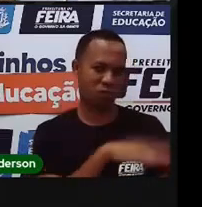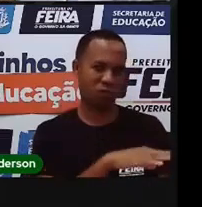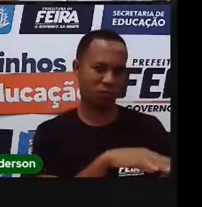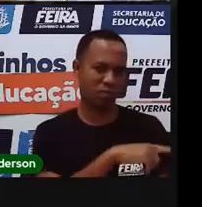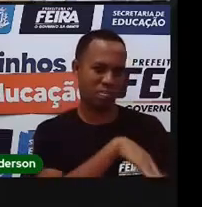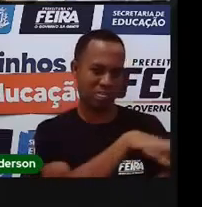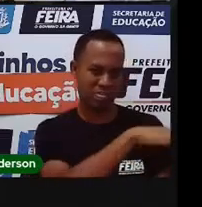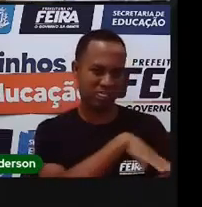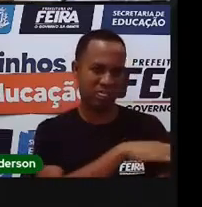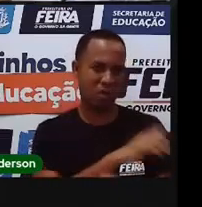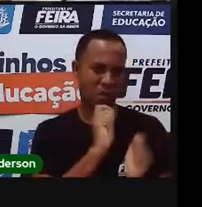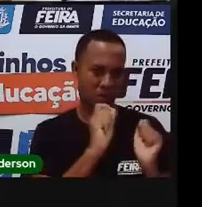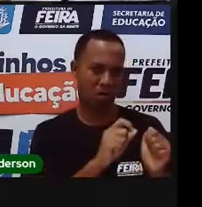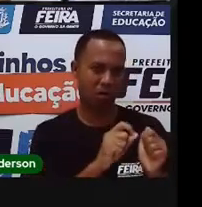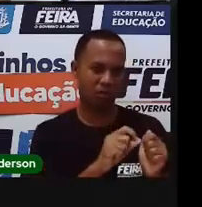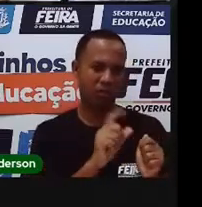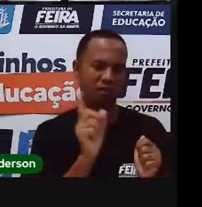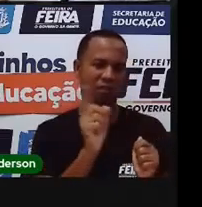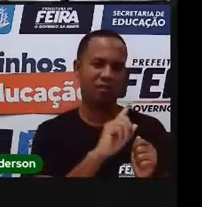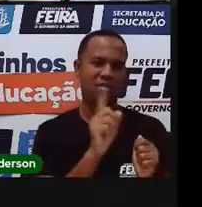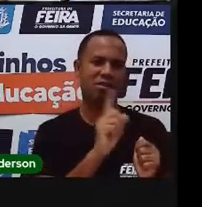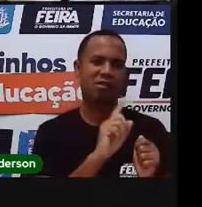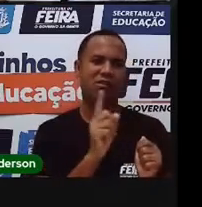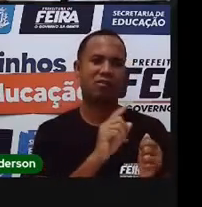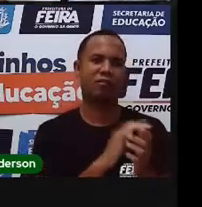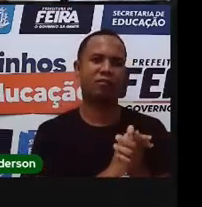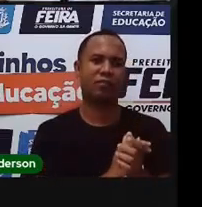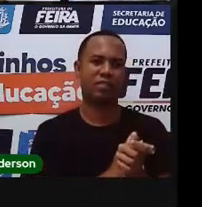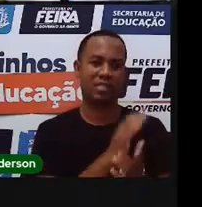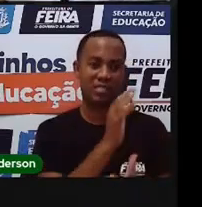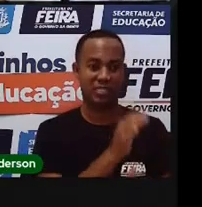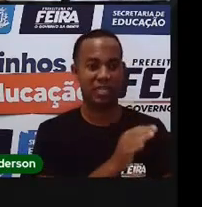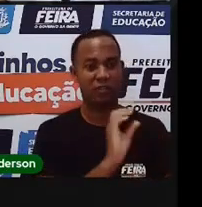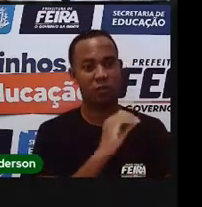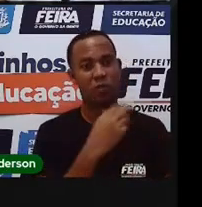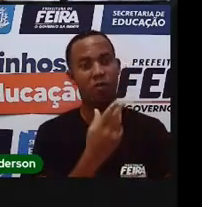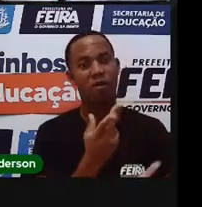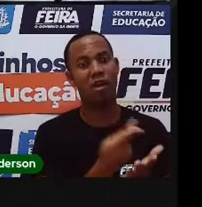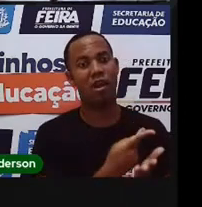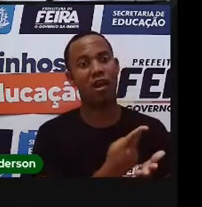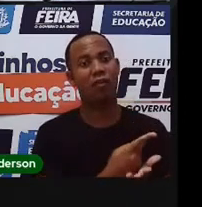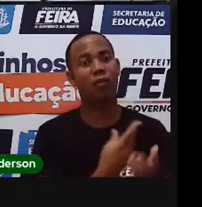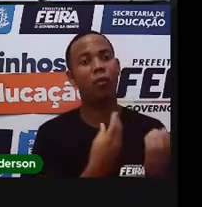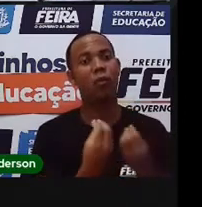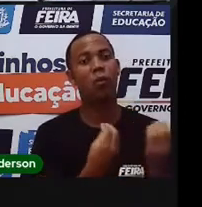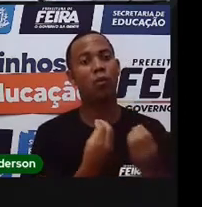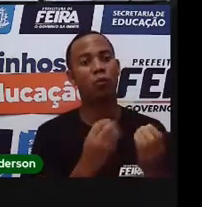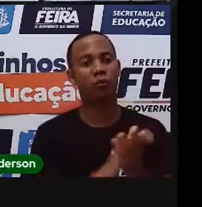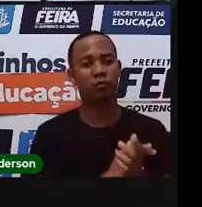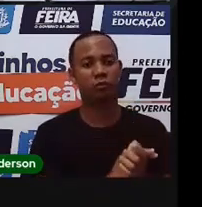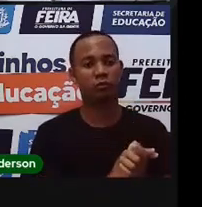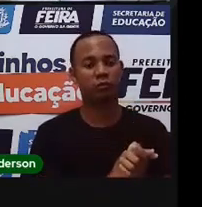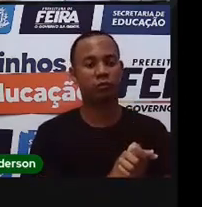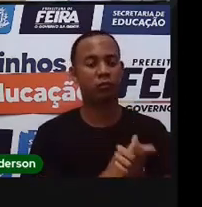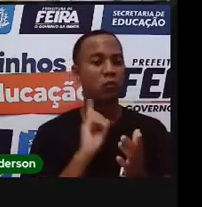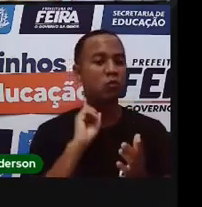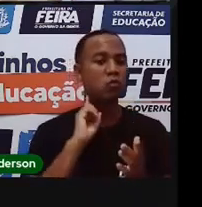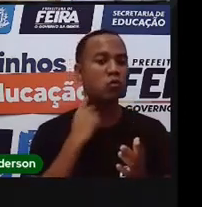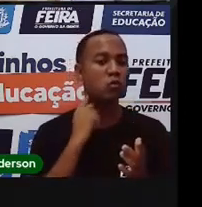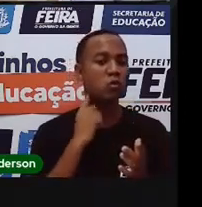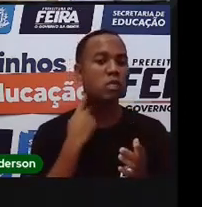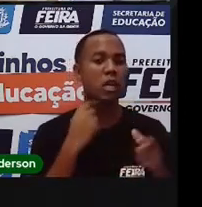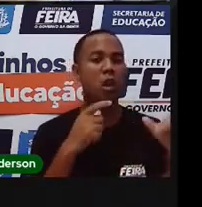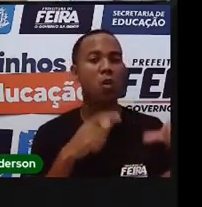sala de aula, que eu jogo lixo no chão, eu tô certa ou tô errada? O lugar do lixo é no chão ou na